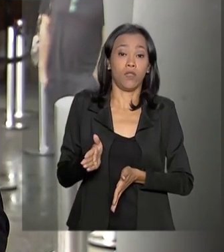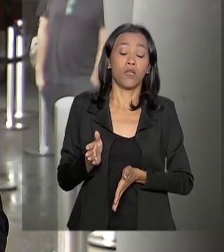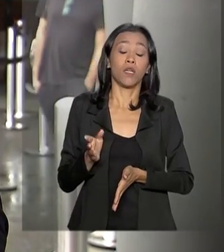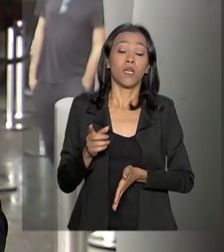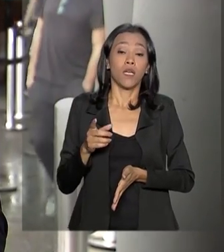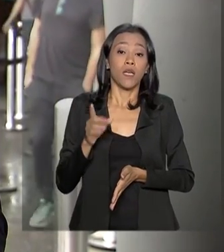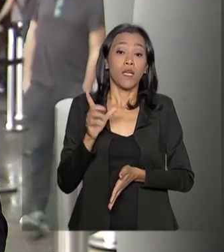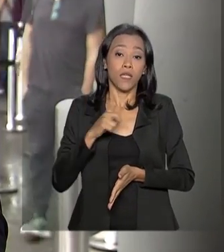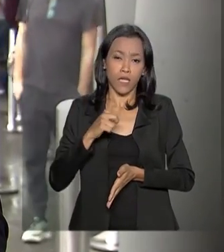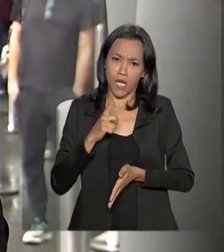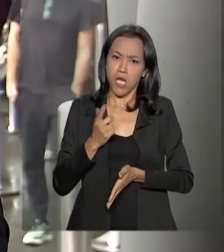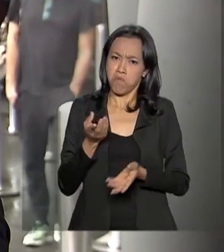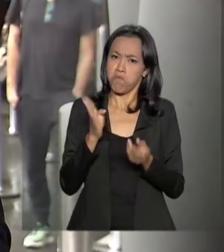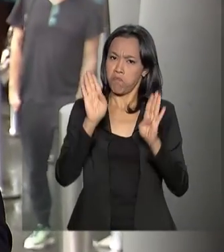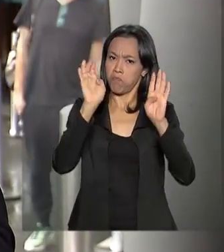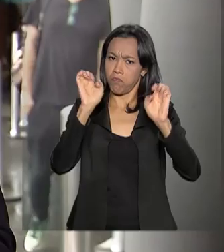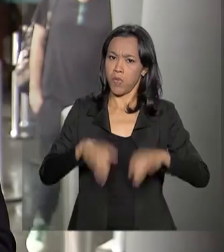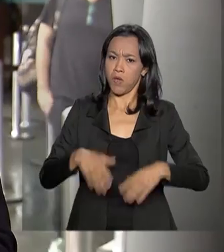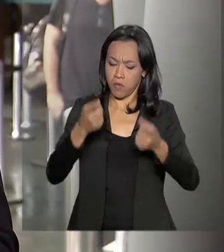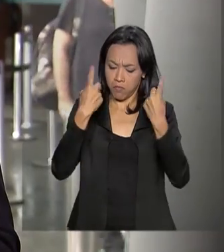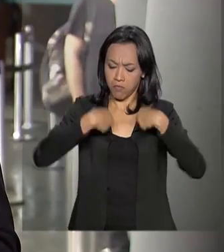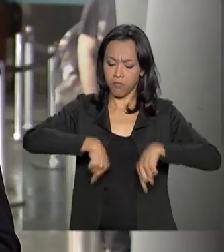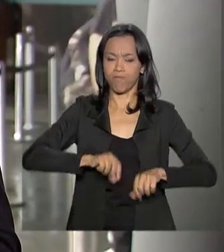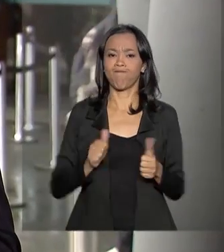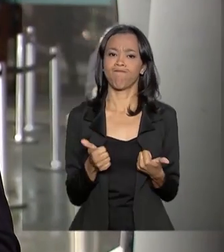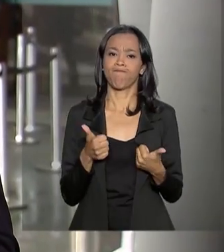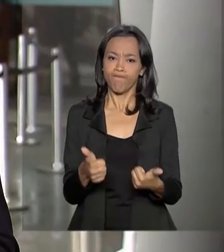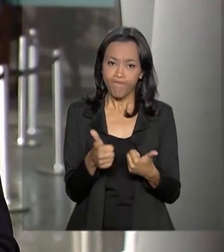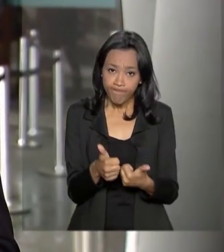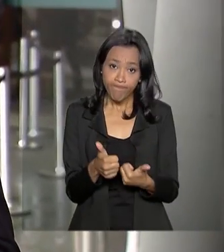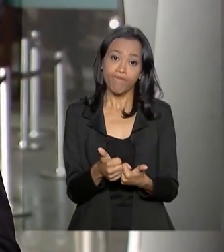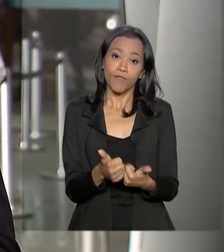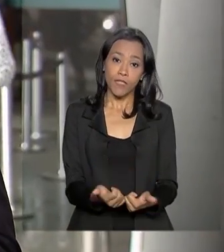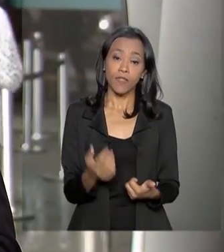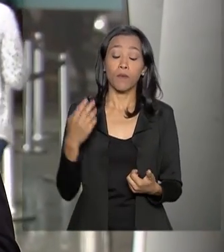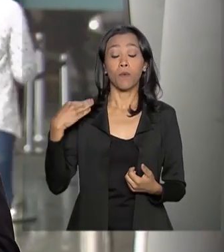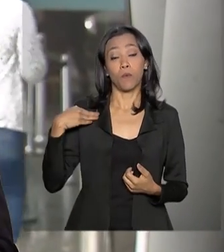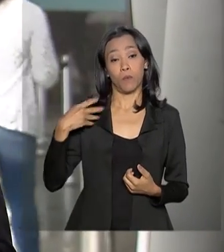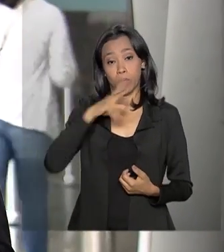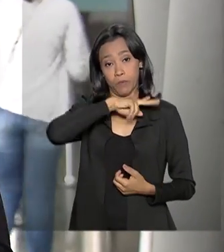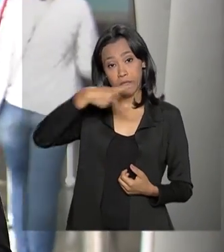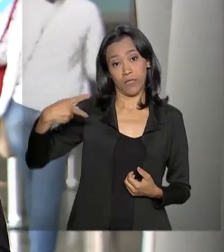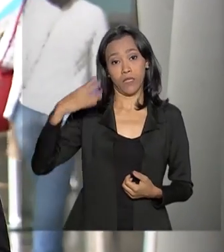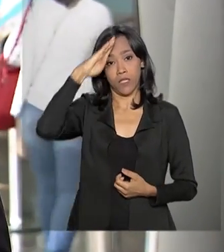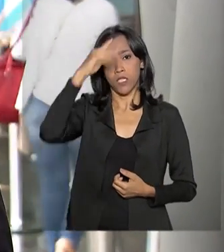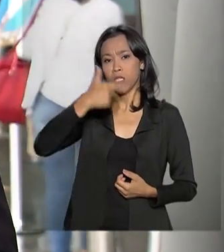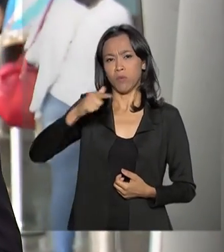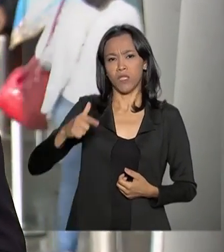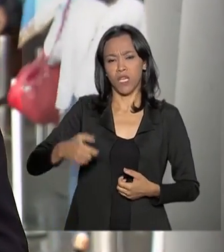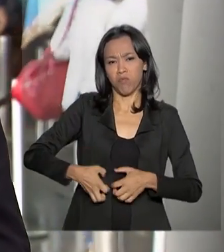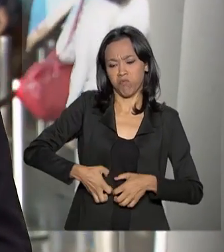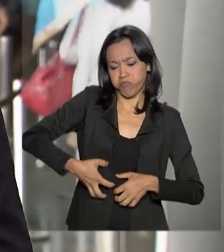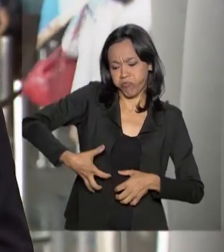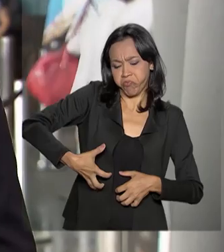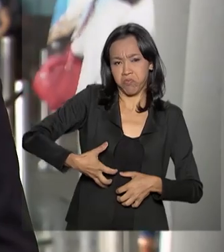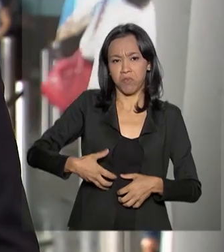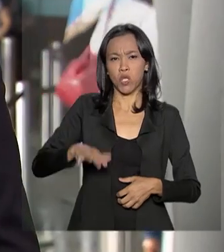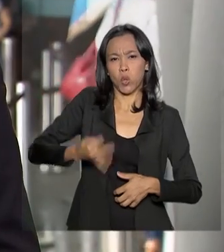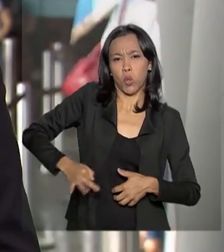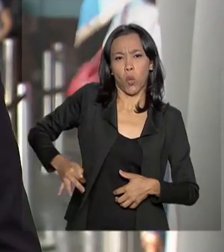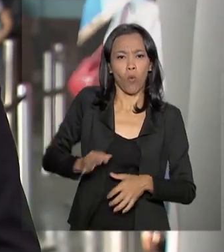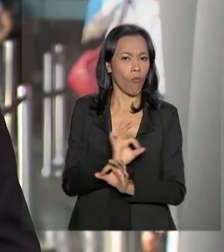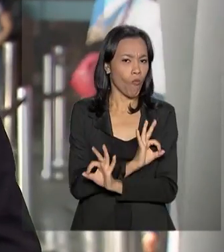ele tem evolução clínica estável. O presidente segue sem sinais de infecção e sem dor.